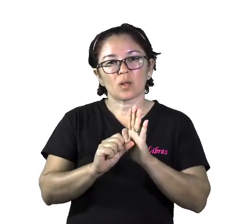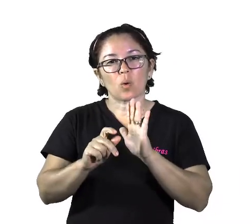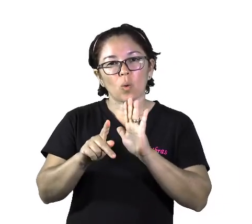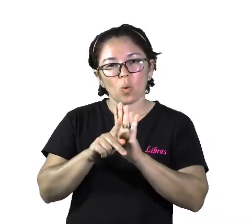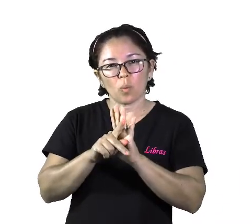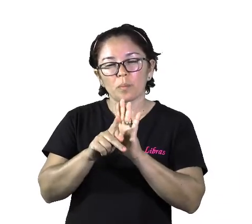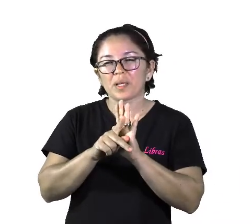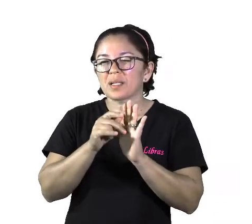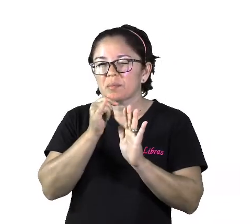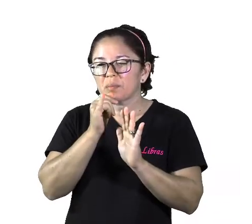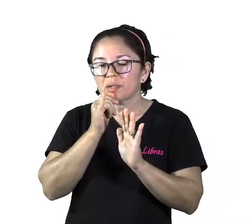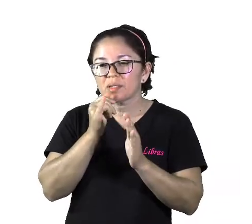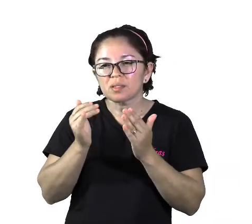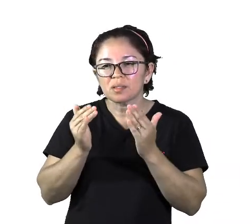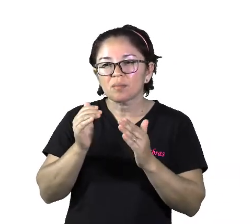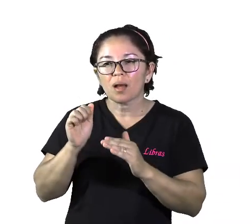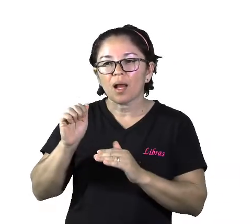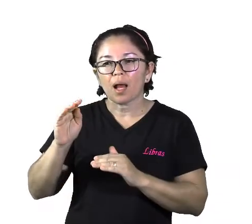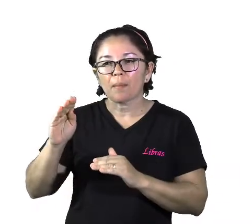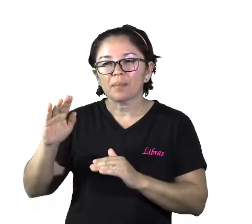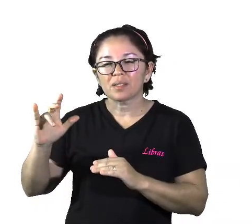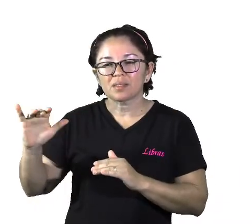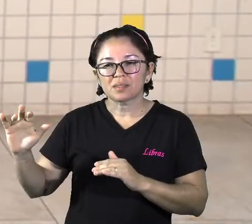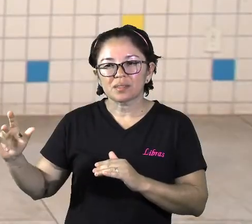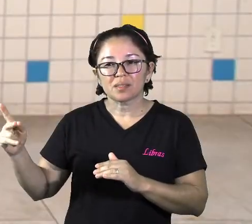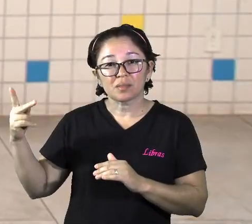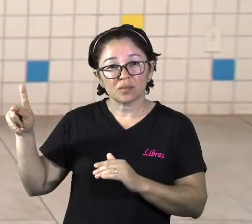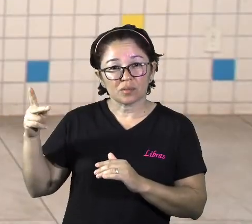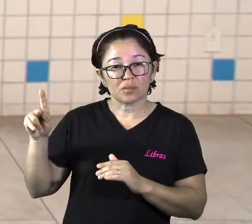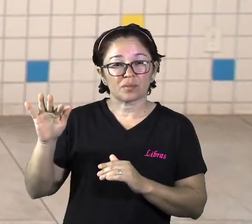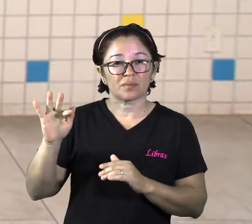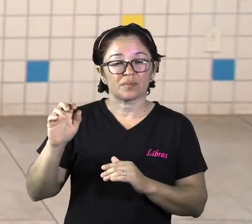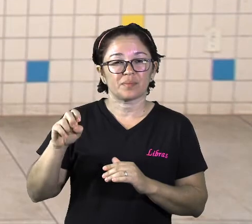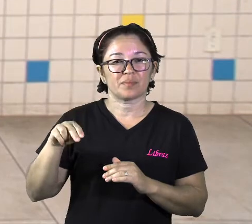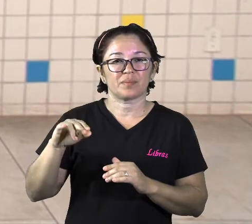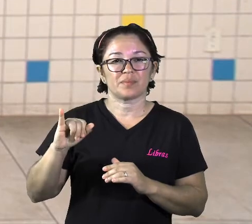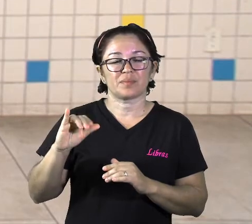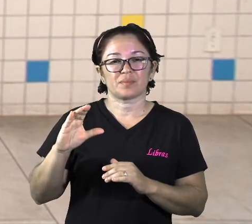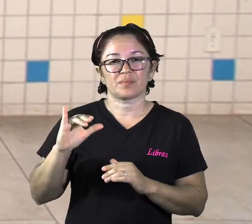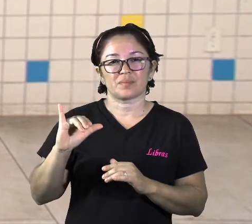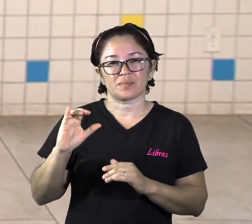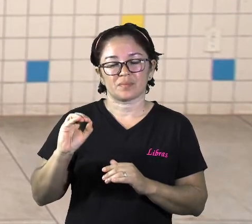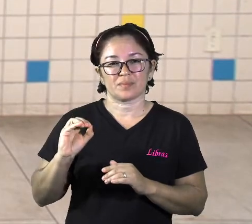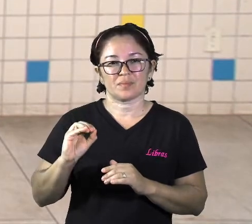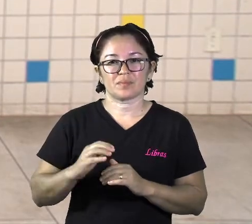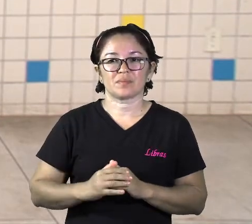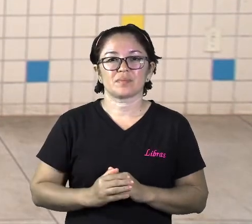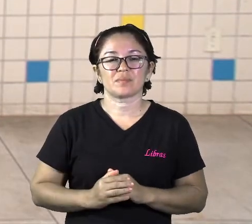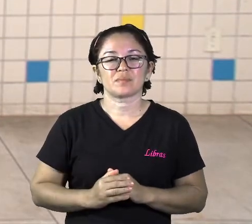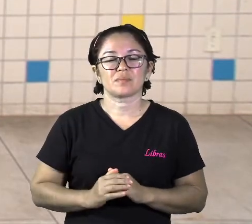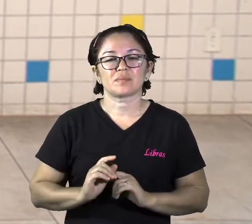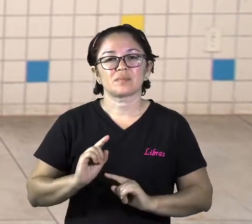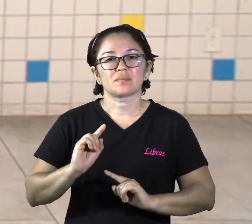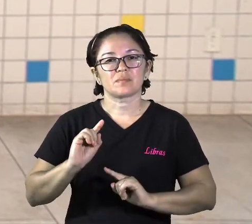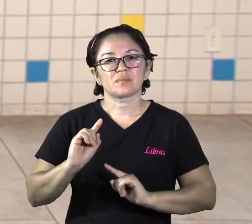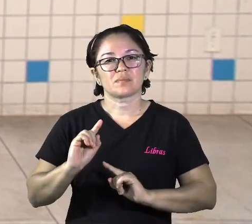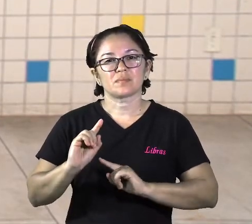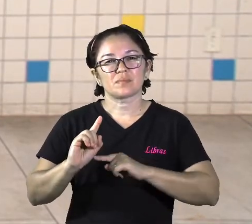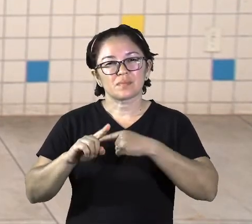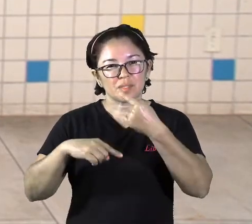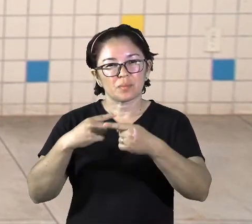ele ainda não tinha as vogais, tá? E foi a partir das combinações desses